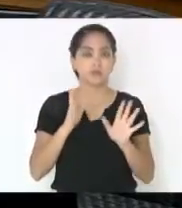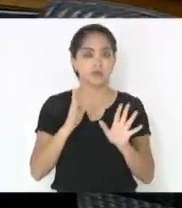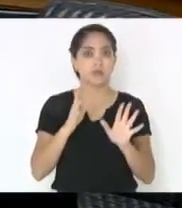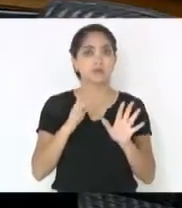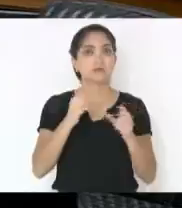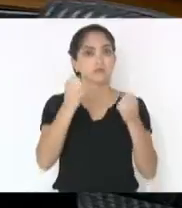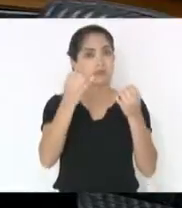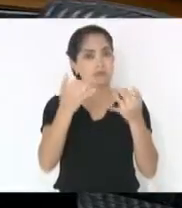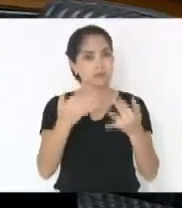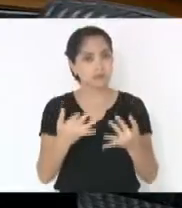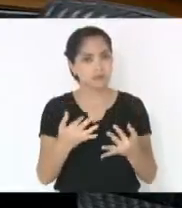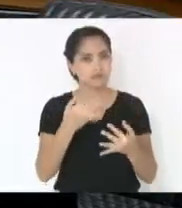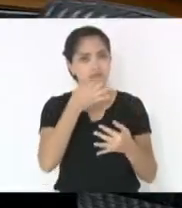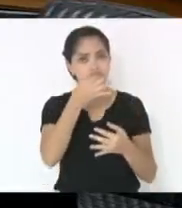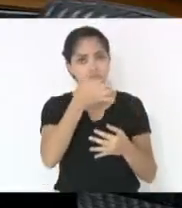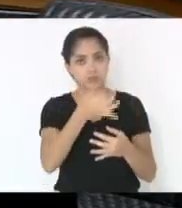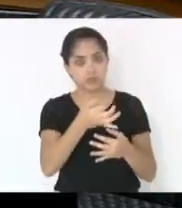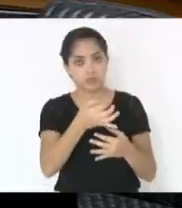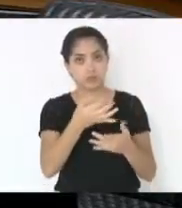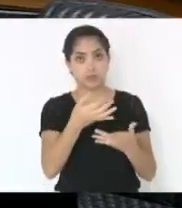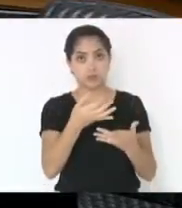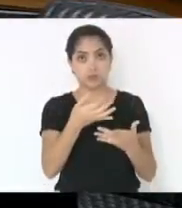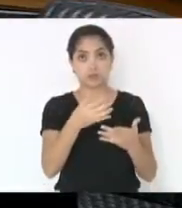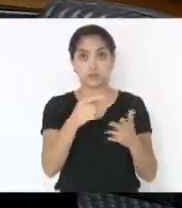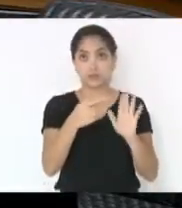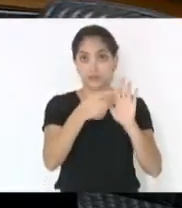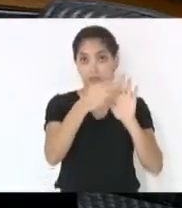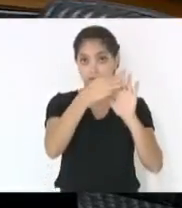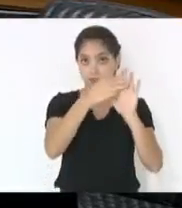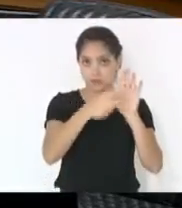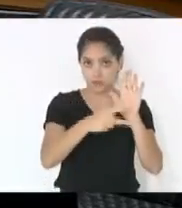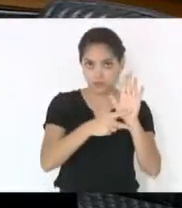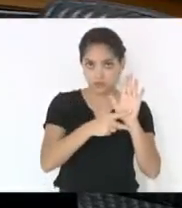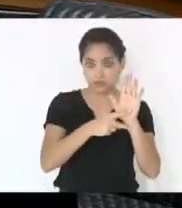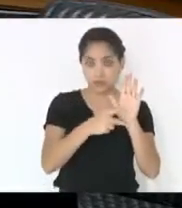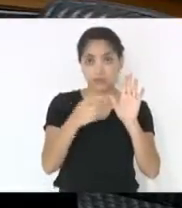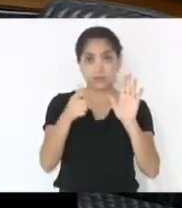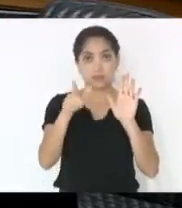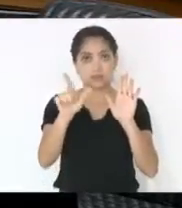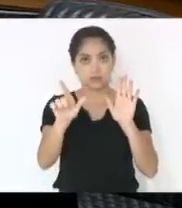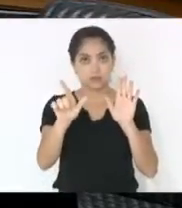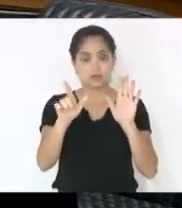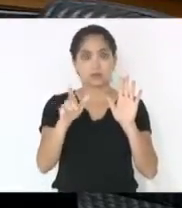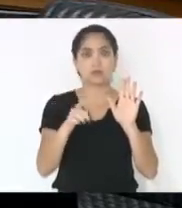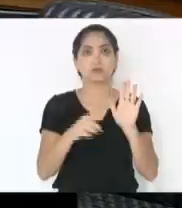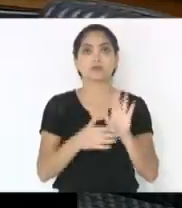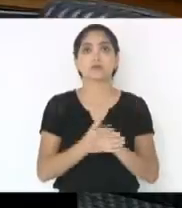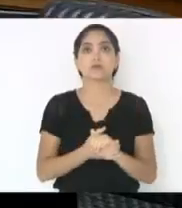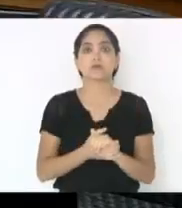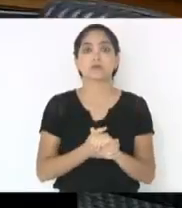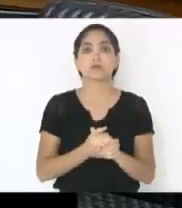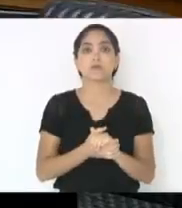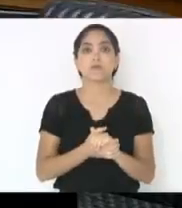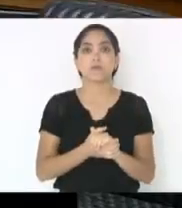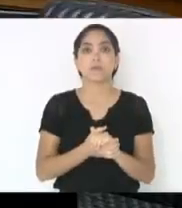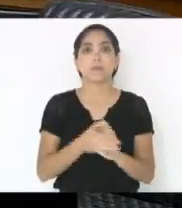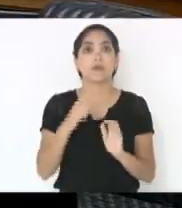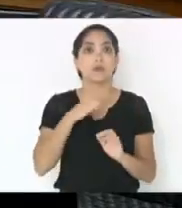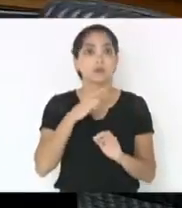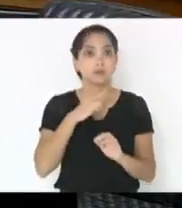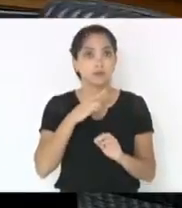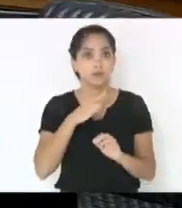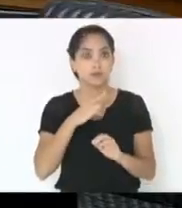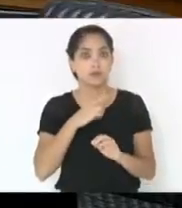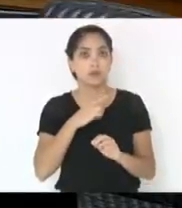pequeno comentário dessa medida provisória e da outra que vai ser votada. Eu tenho sistematicamente, vou aproveitar o teu